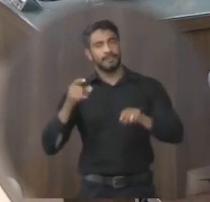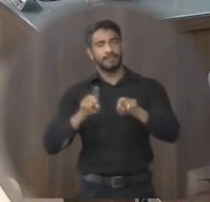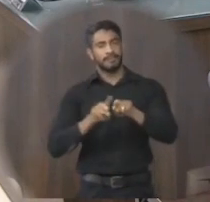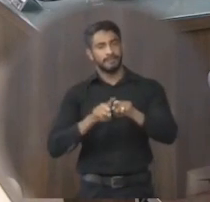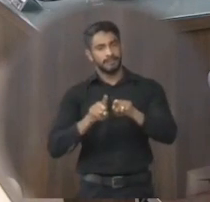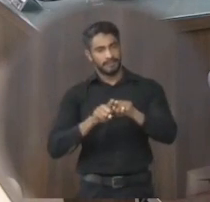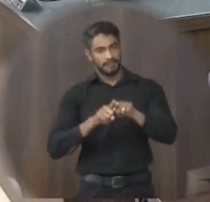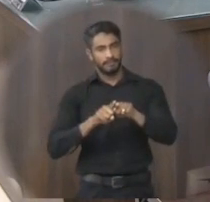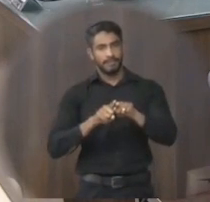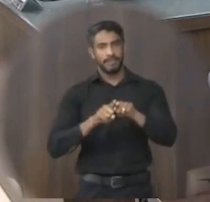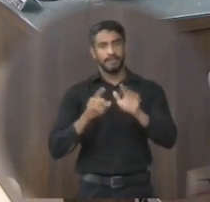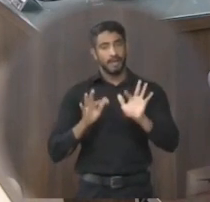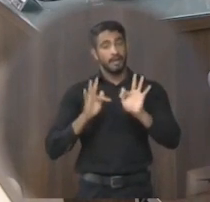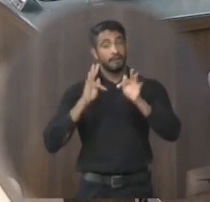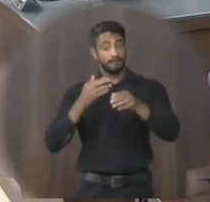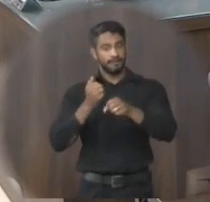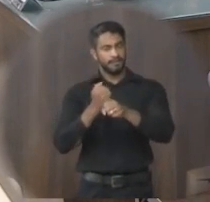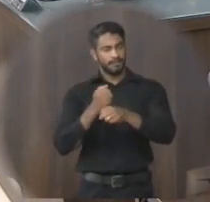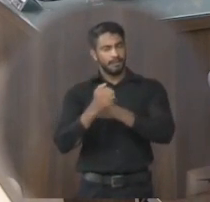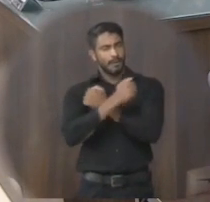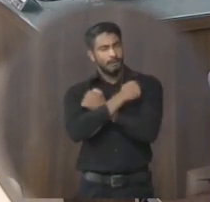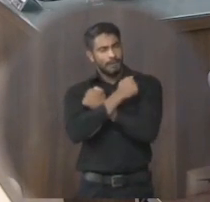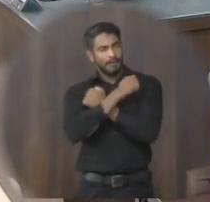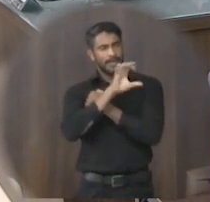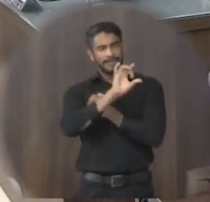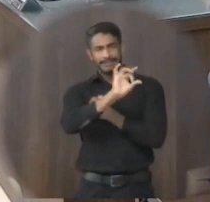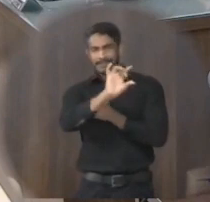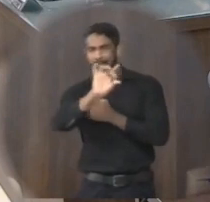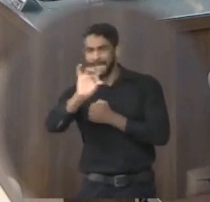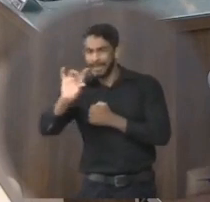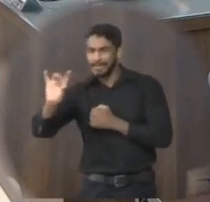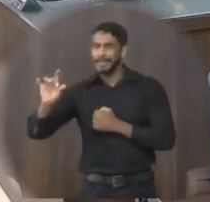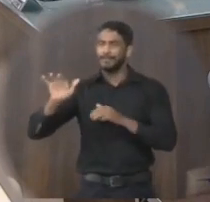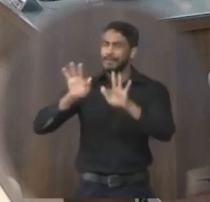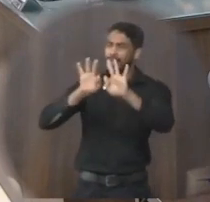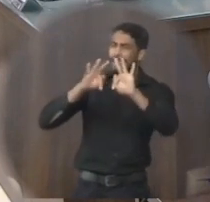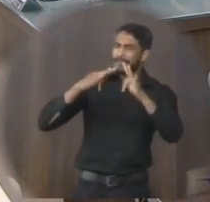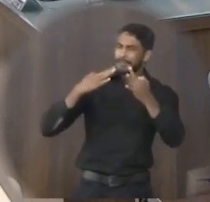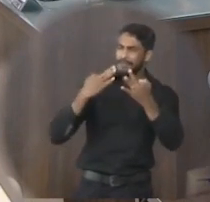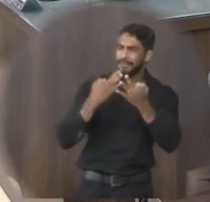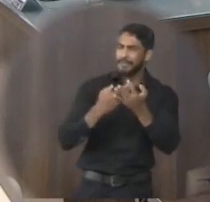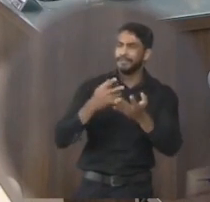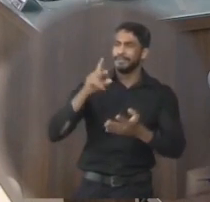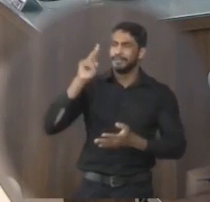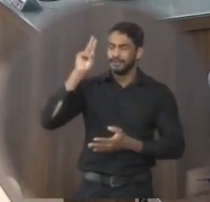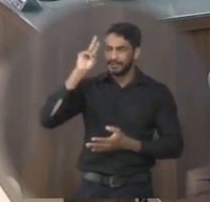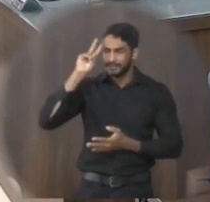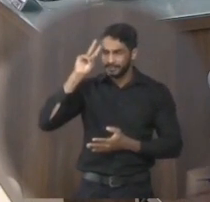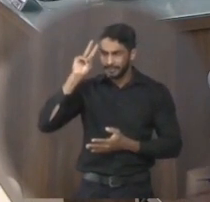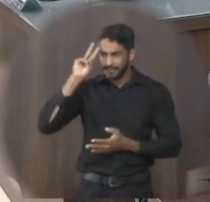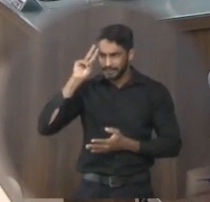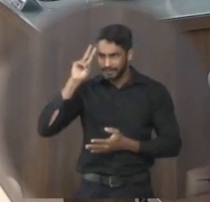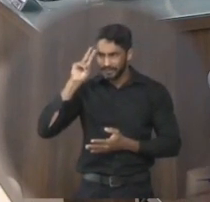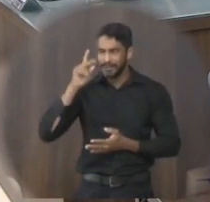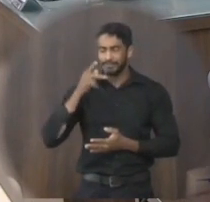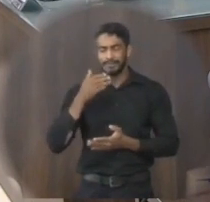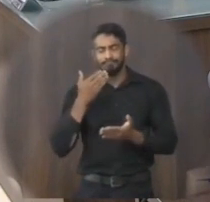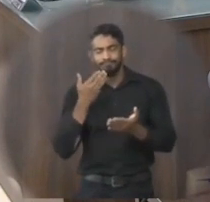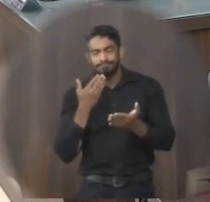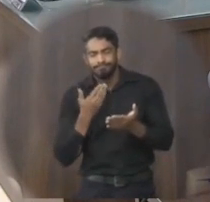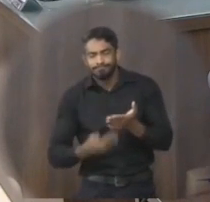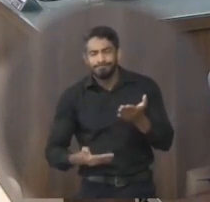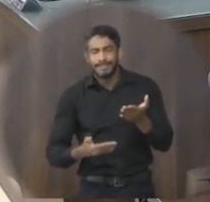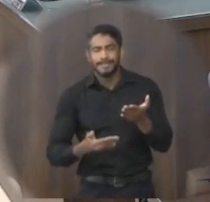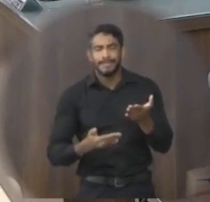de ano pode dar um abraço fraternal em cada uma das famílias, né, eu me lembro bem, você citou aí que você perdeu a sua esposa